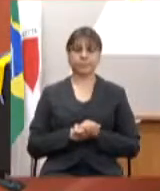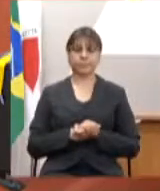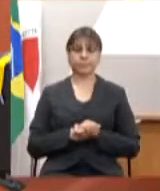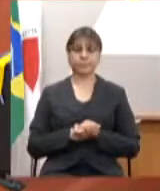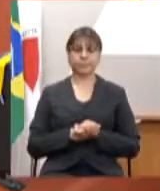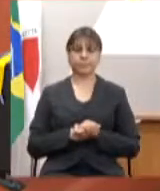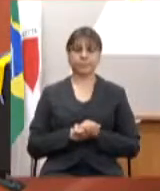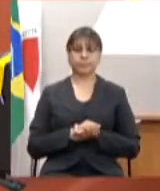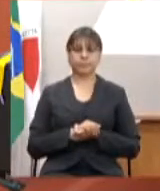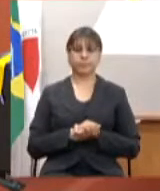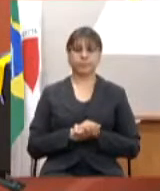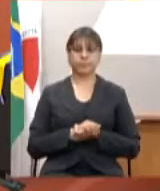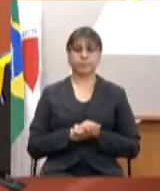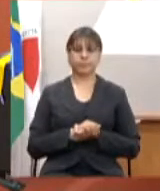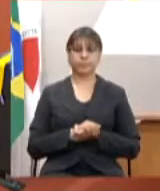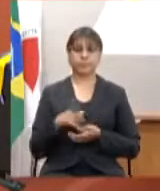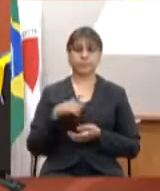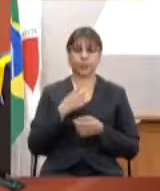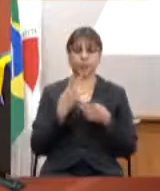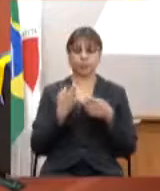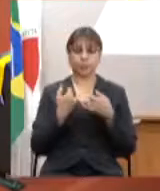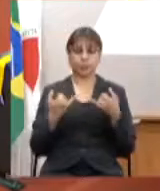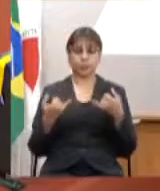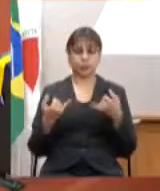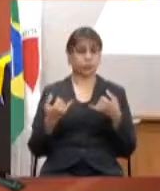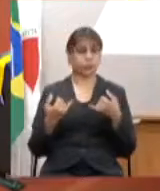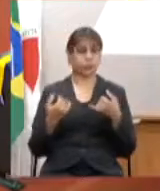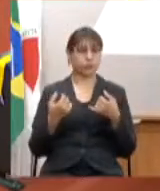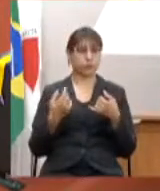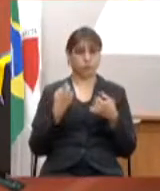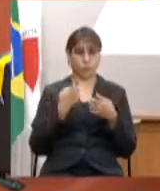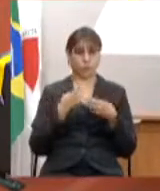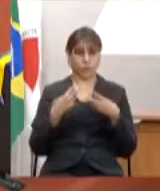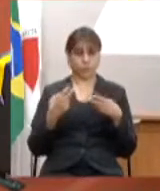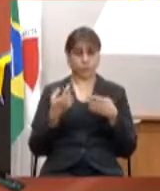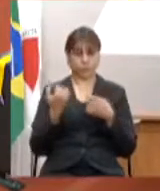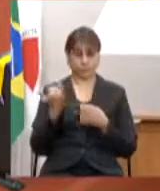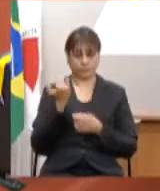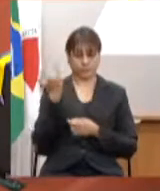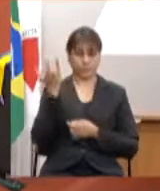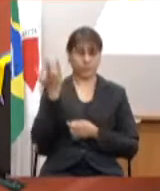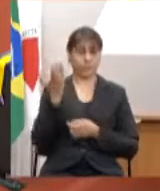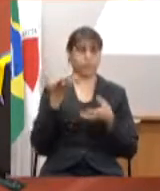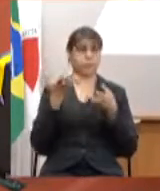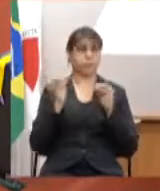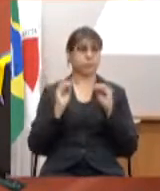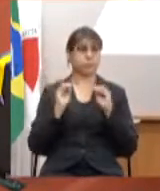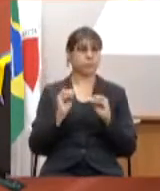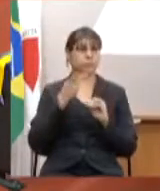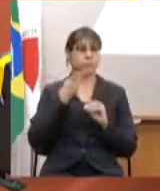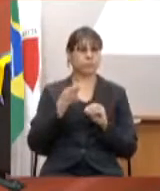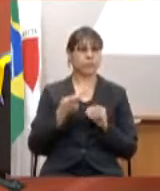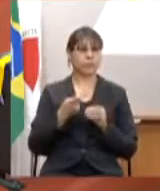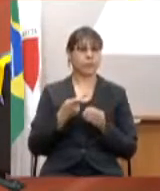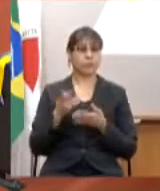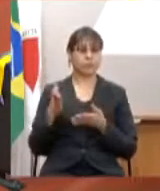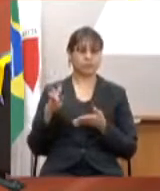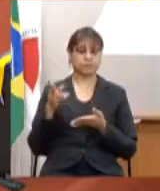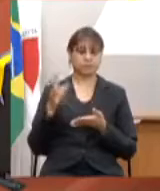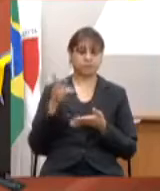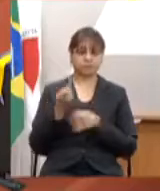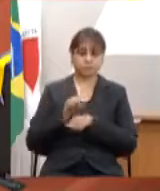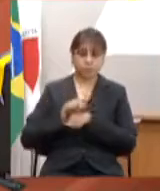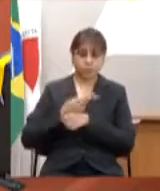tem uma questão importante aqui que eu não queria deixar de colocar não perder